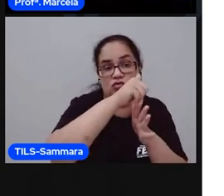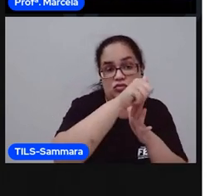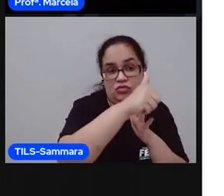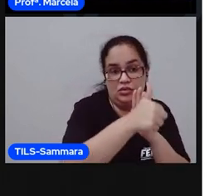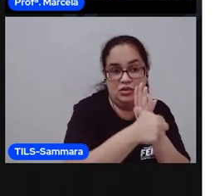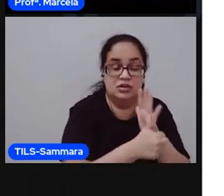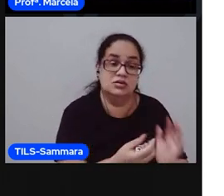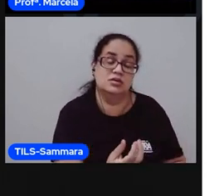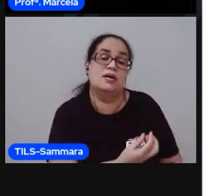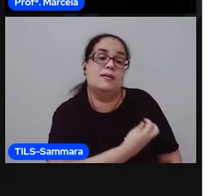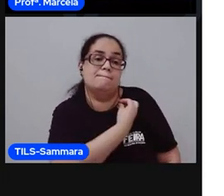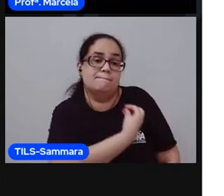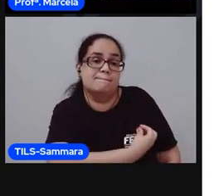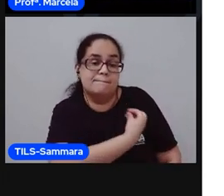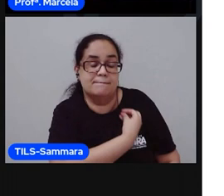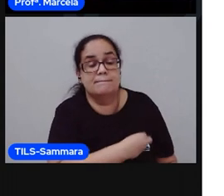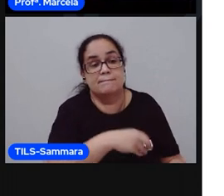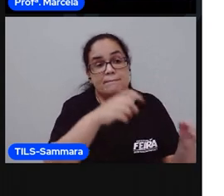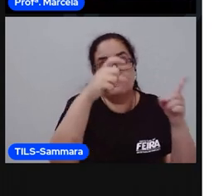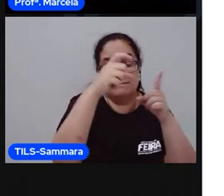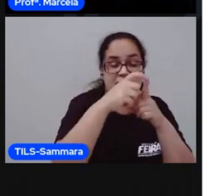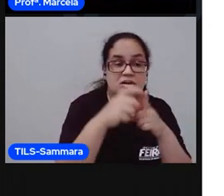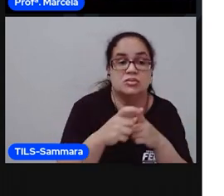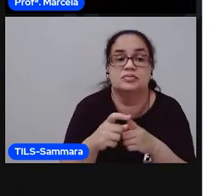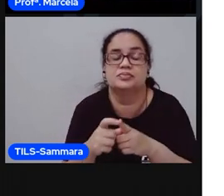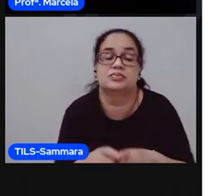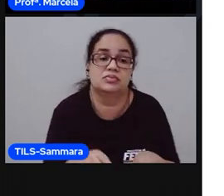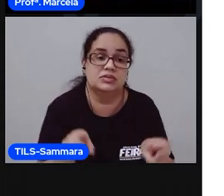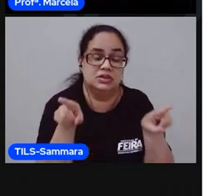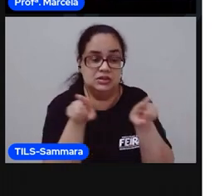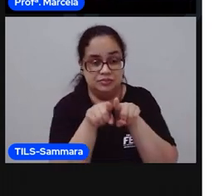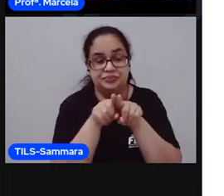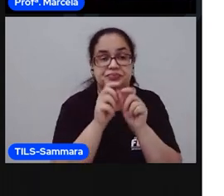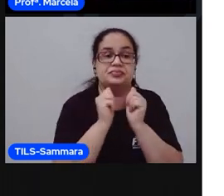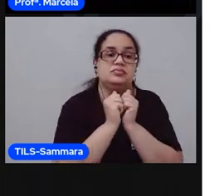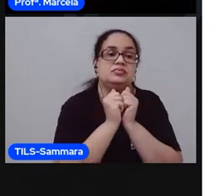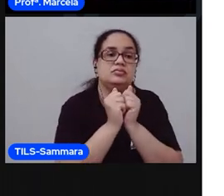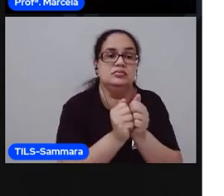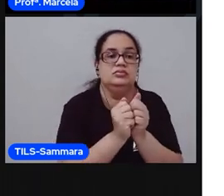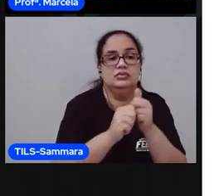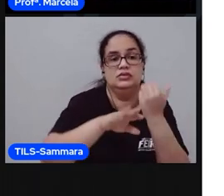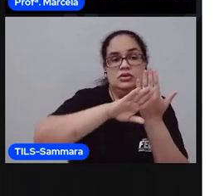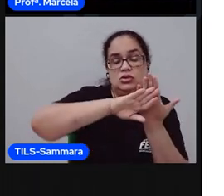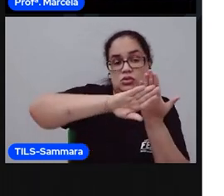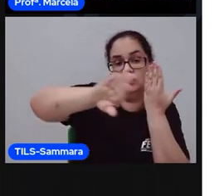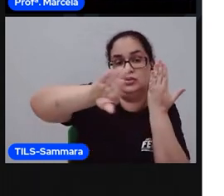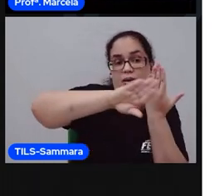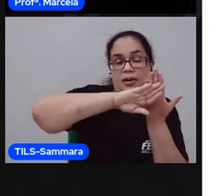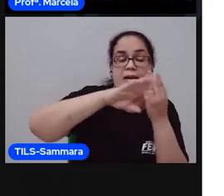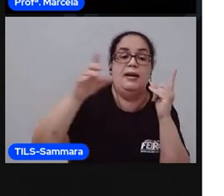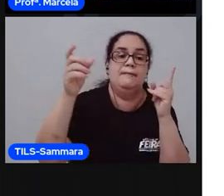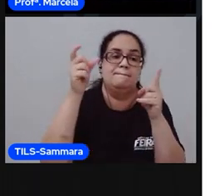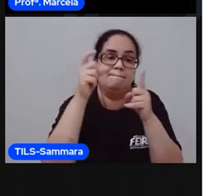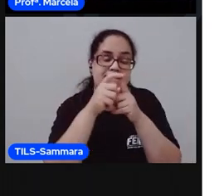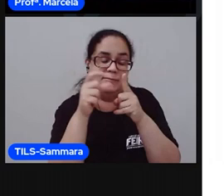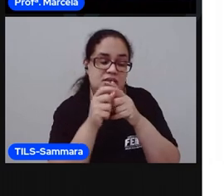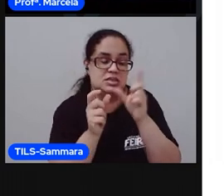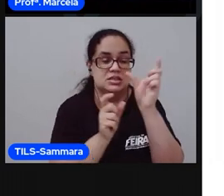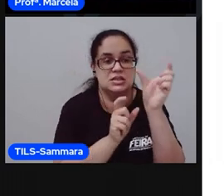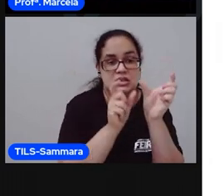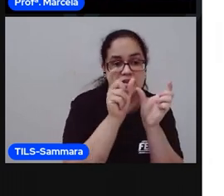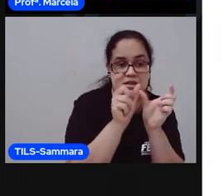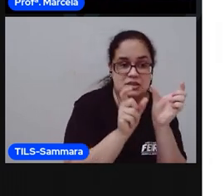presentes nas palavras. E também a segmentar, a separar uma palavra em sílabas.